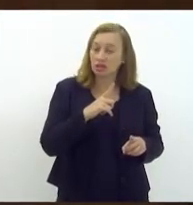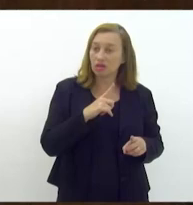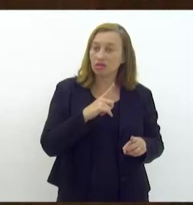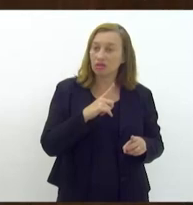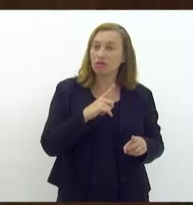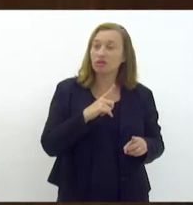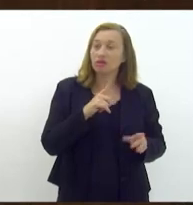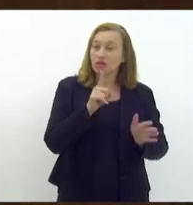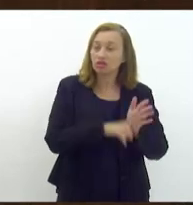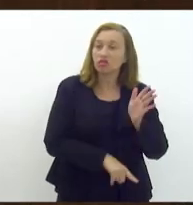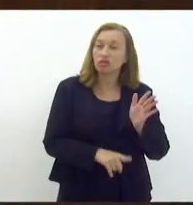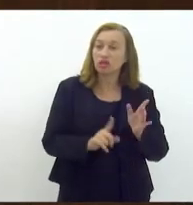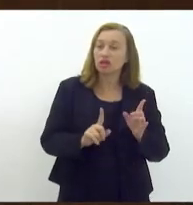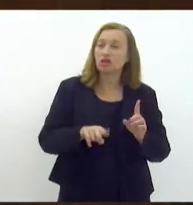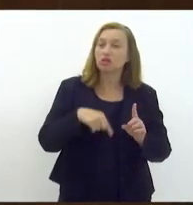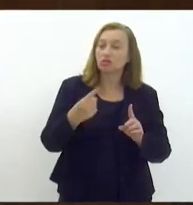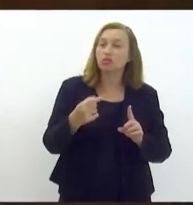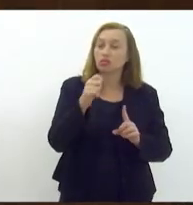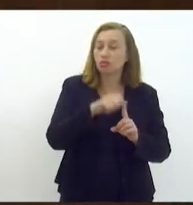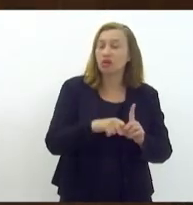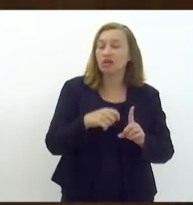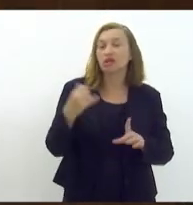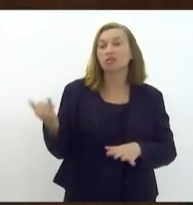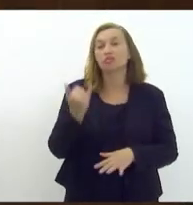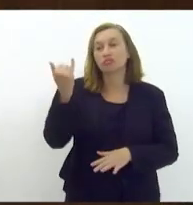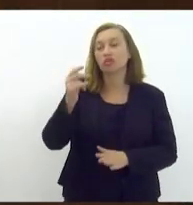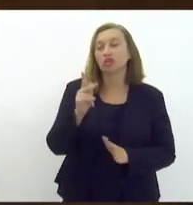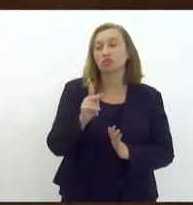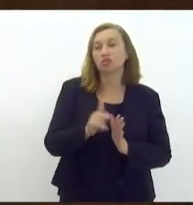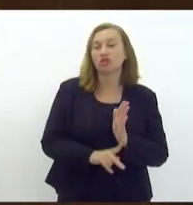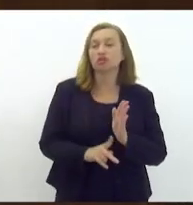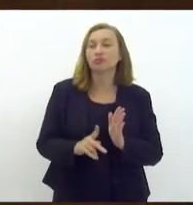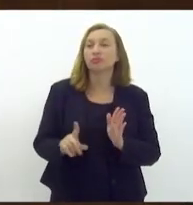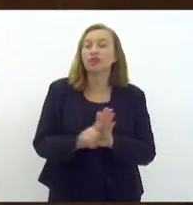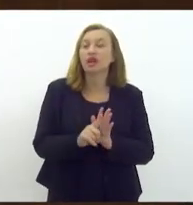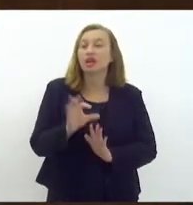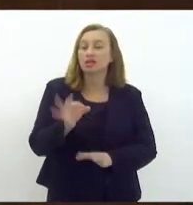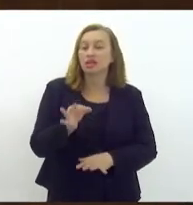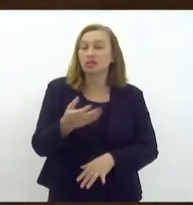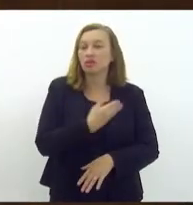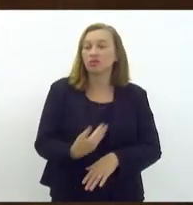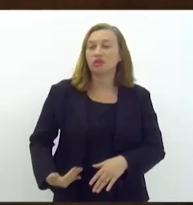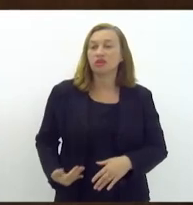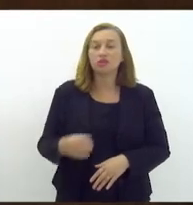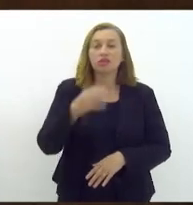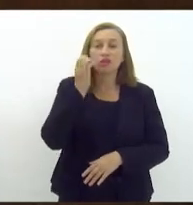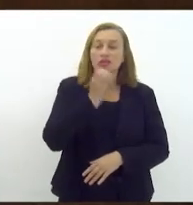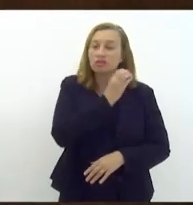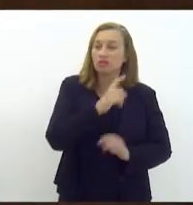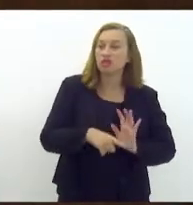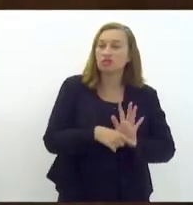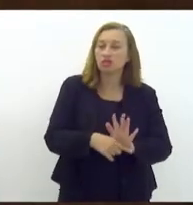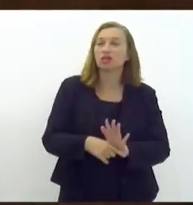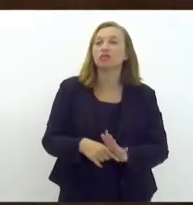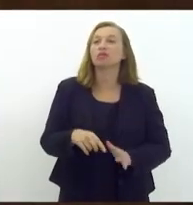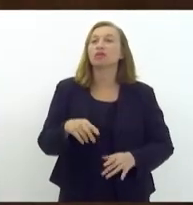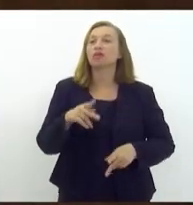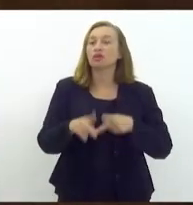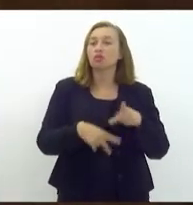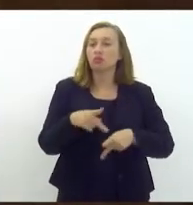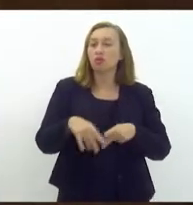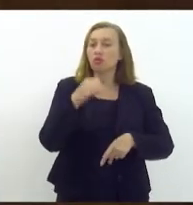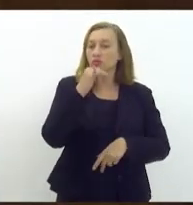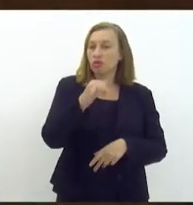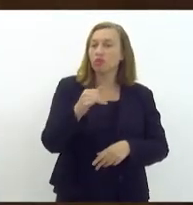é um projeto de lei muito importante tenho absoluta certeza que o governador Cláudio Castro vai sancionar para que a população fluminense muito